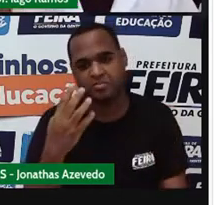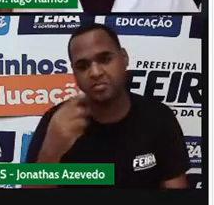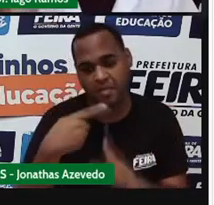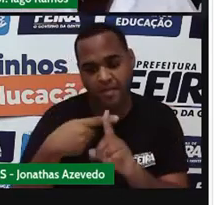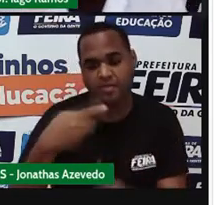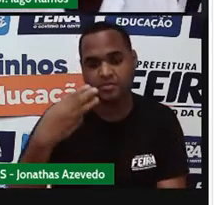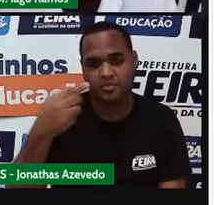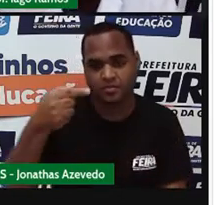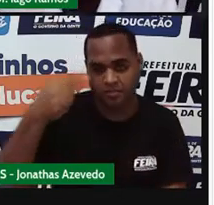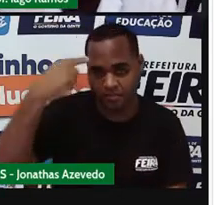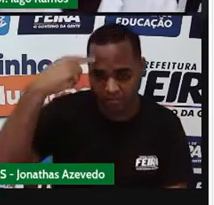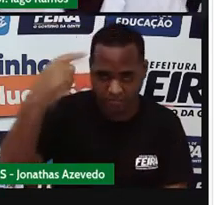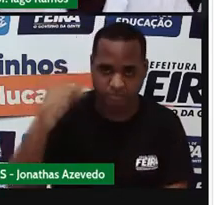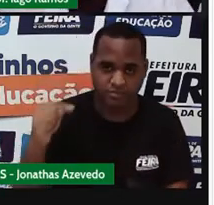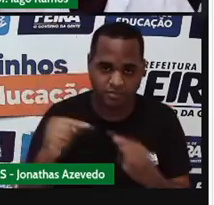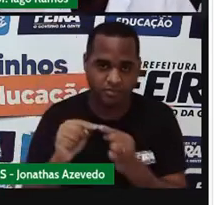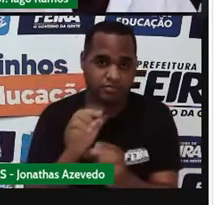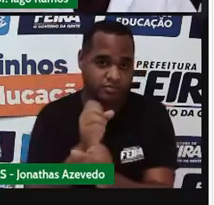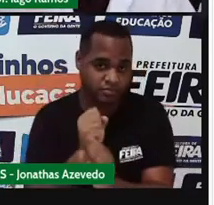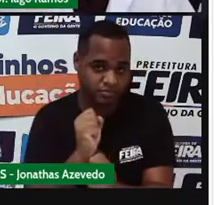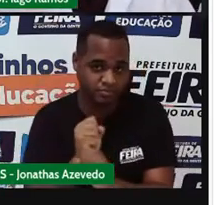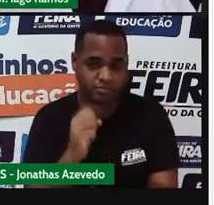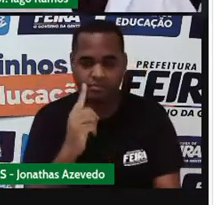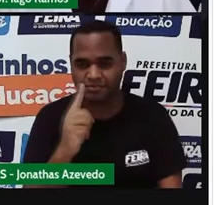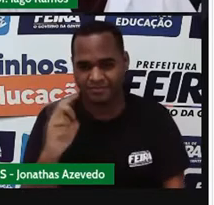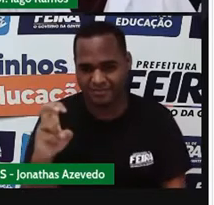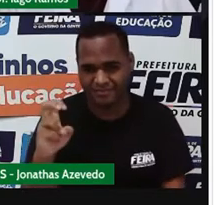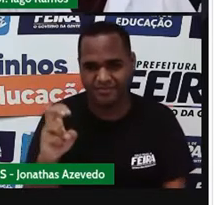E isso vai ter que ser igual a 115.